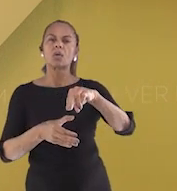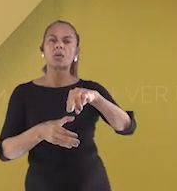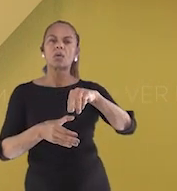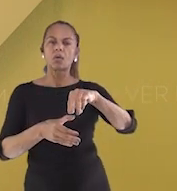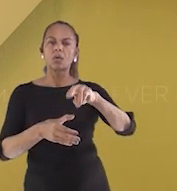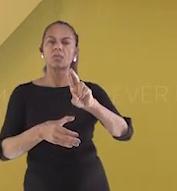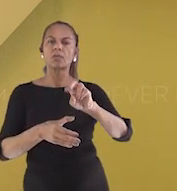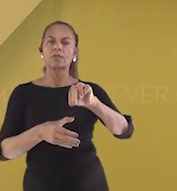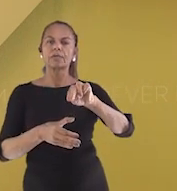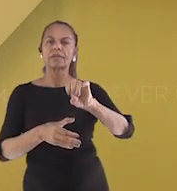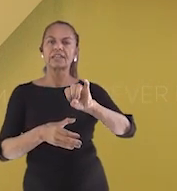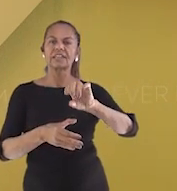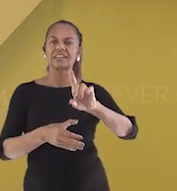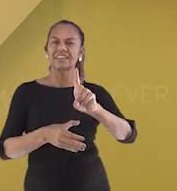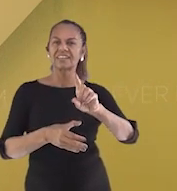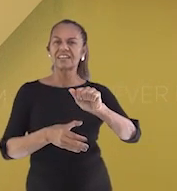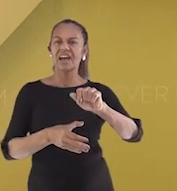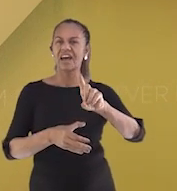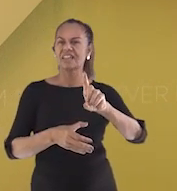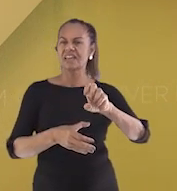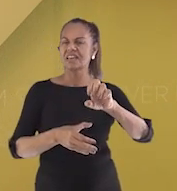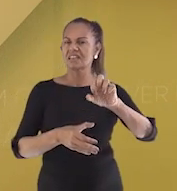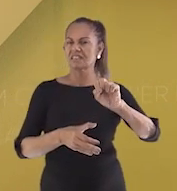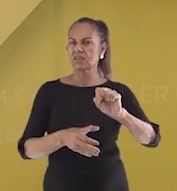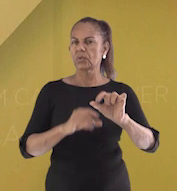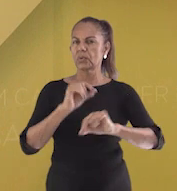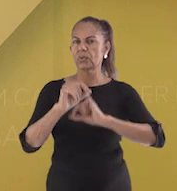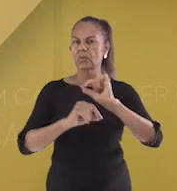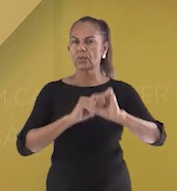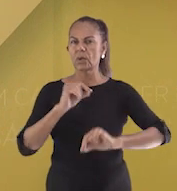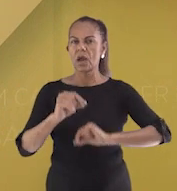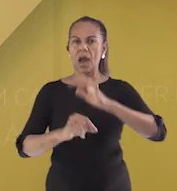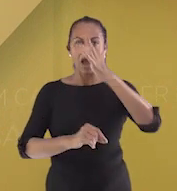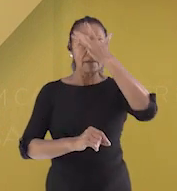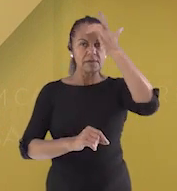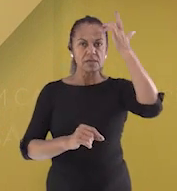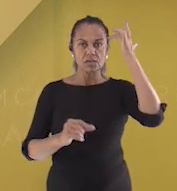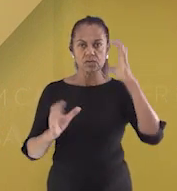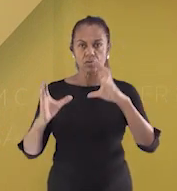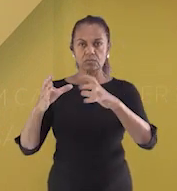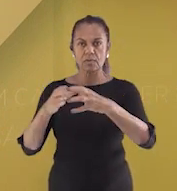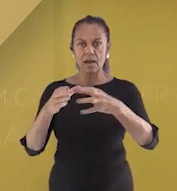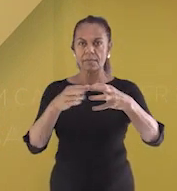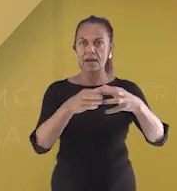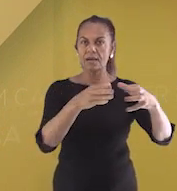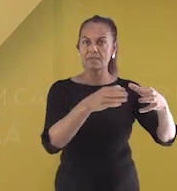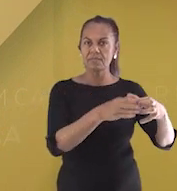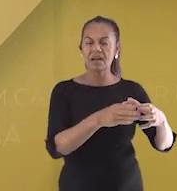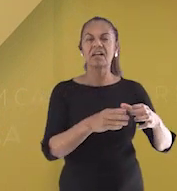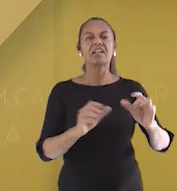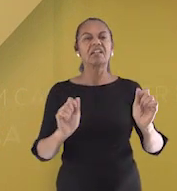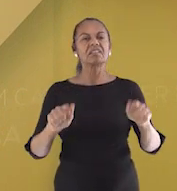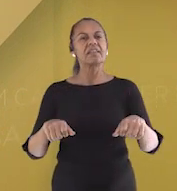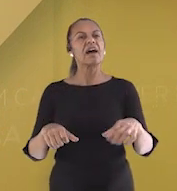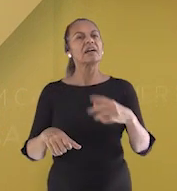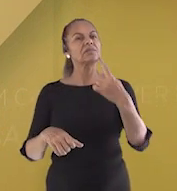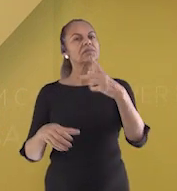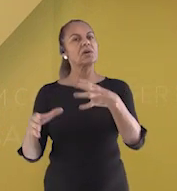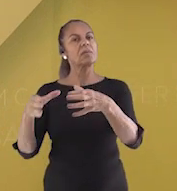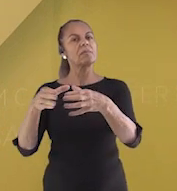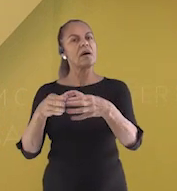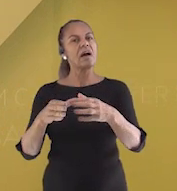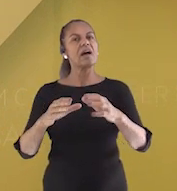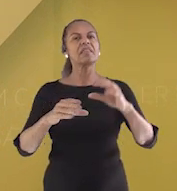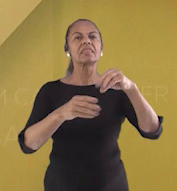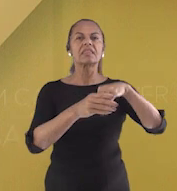vivem no mesmo lugar. Pode ser aí no seu bairro, na sua escola, na sua igreja. Ou uma comunidade